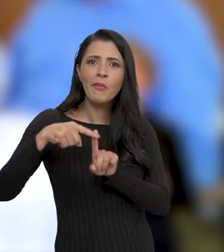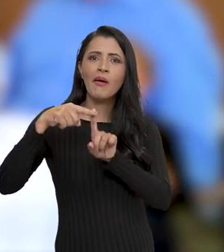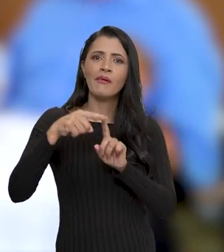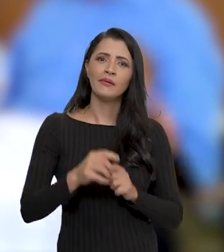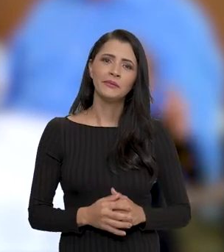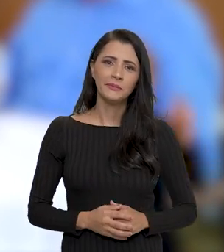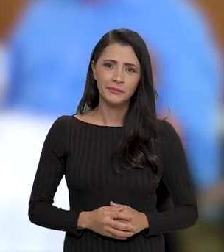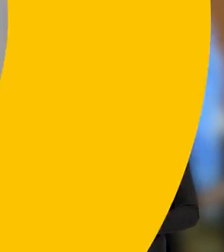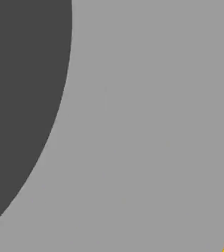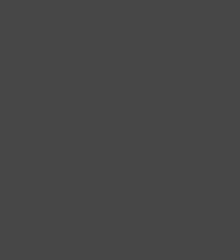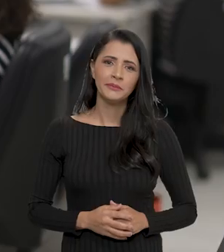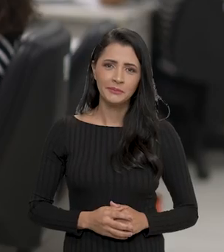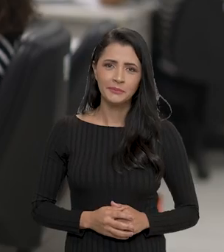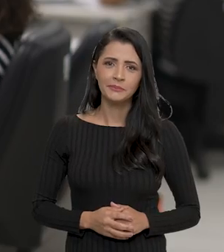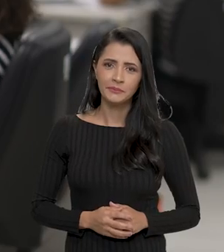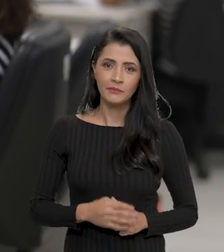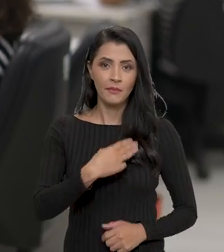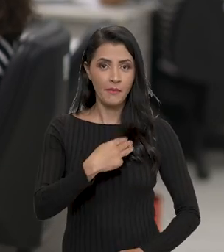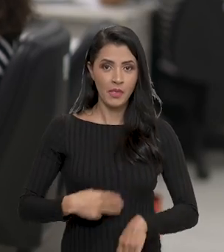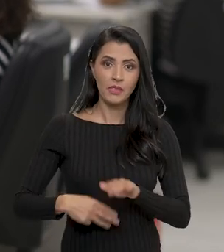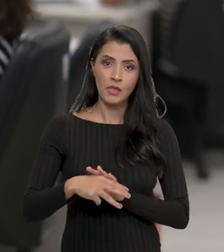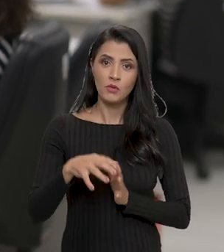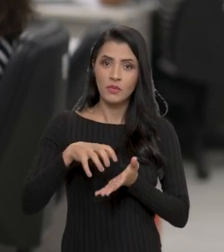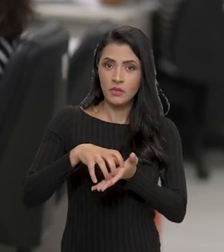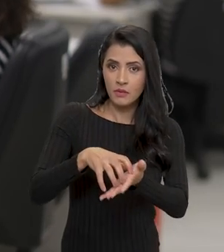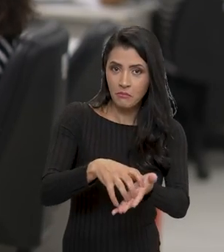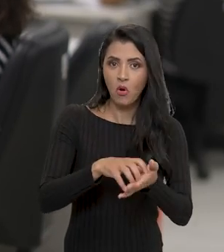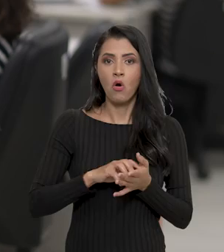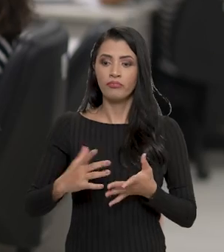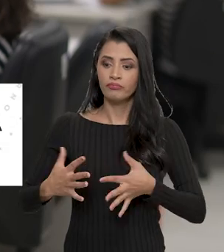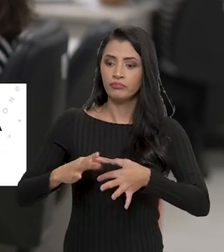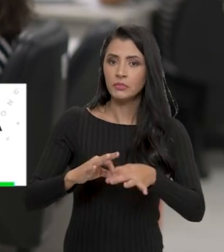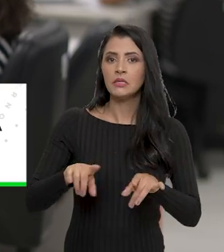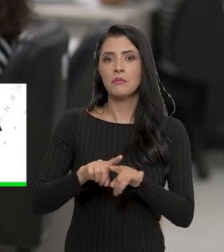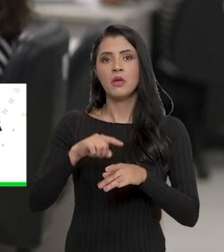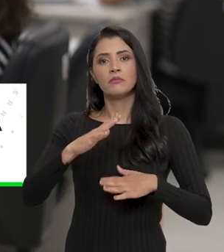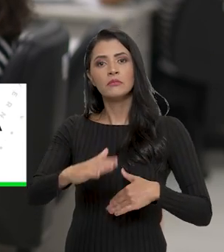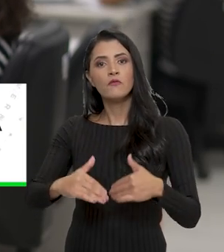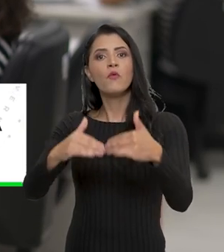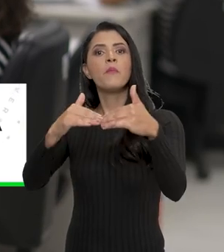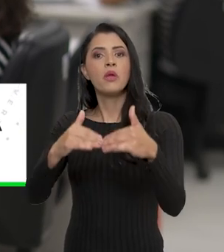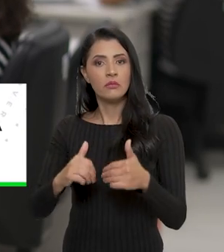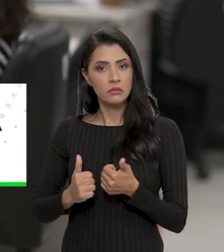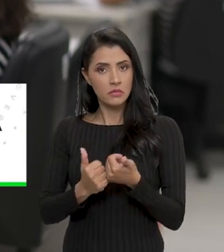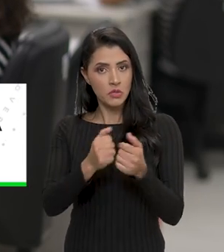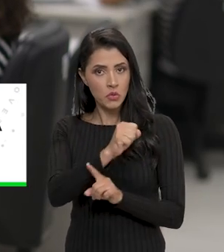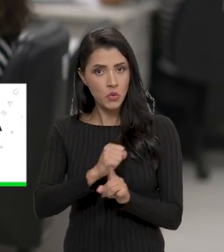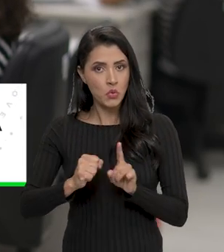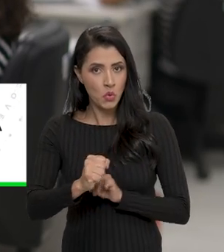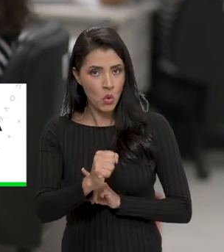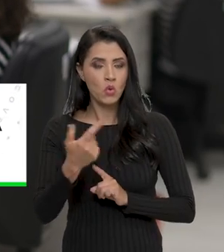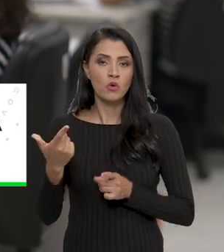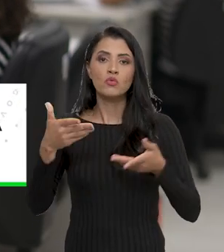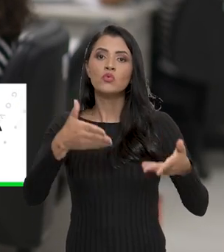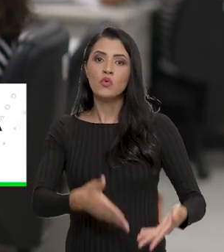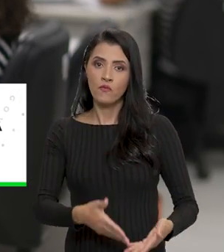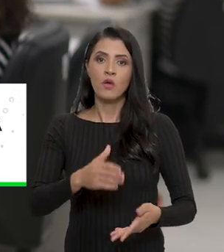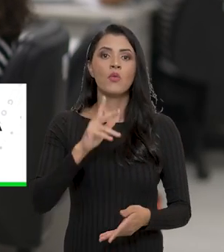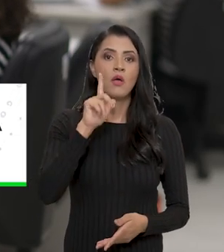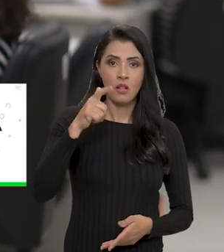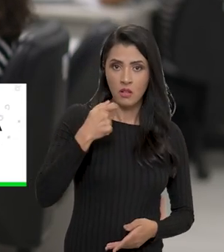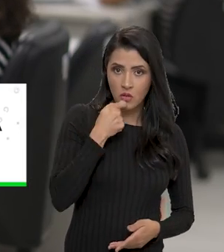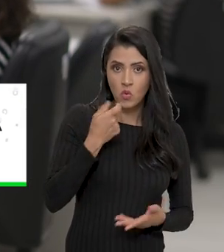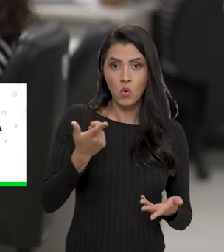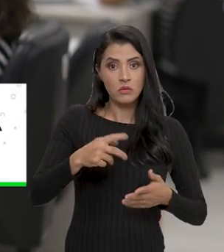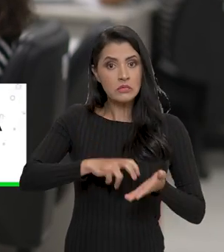mais otimistas. Os ministros dos transportes, da integração e do desenvolvimento e assistência social estiveram em